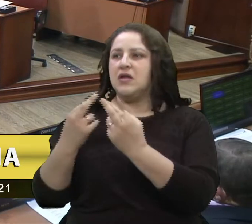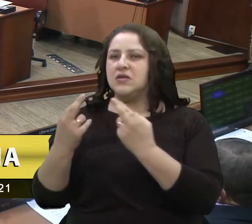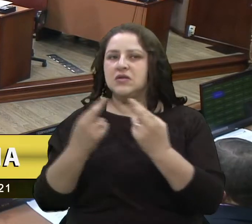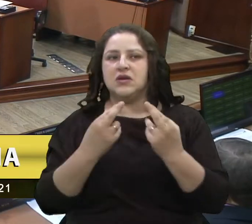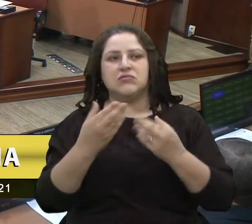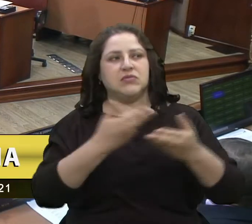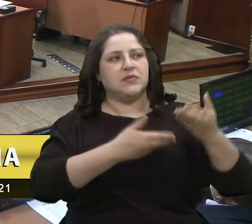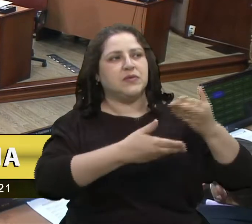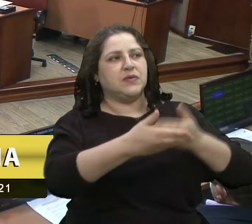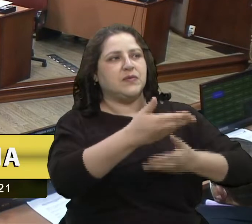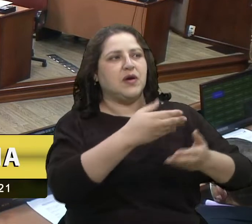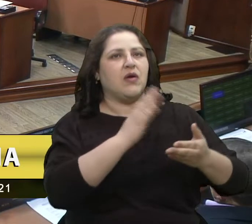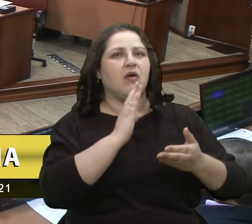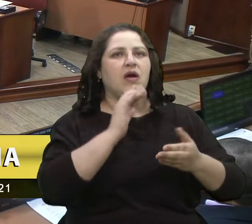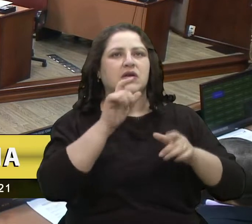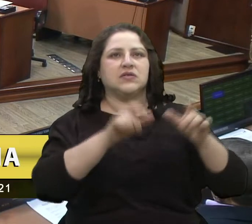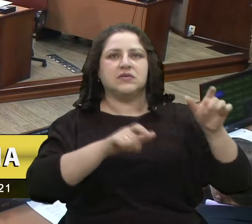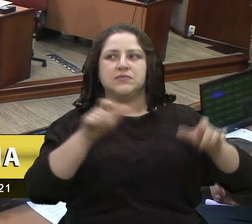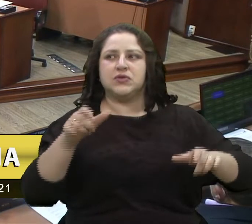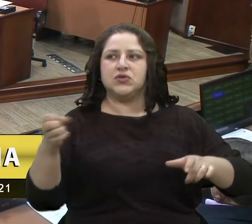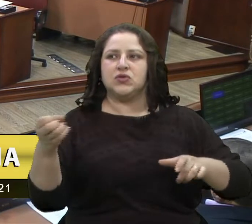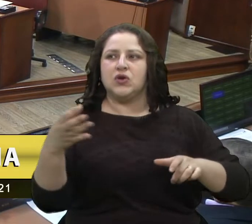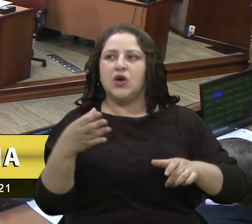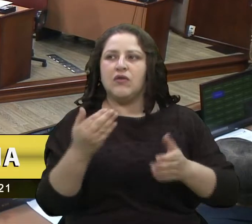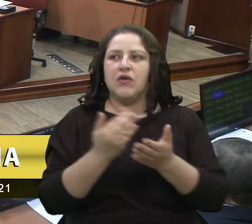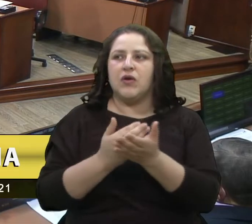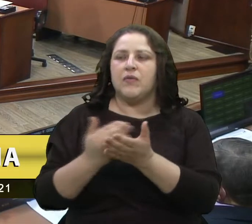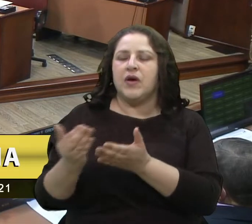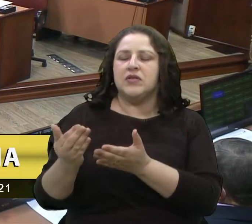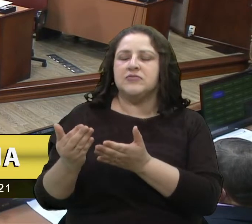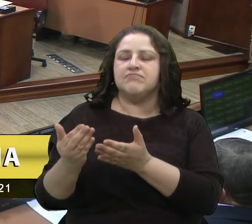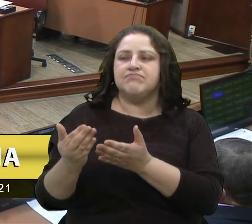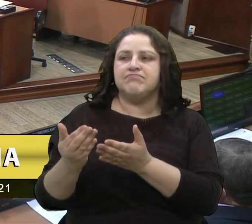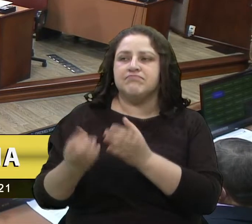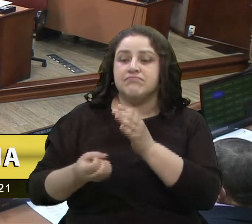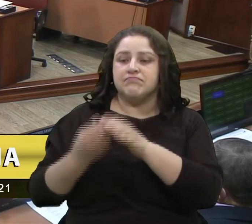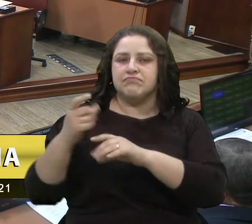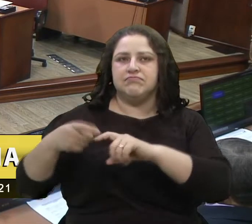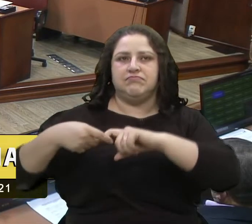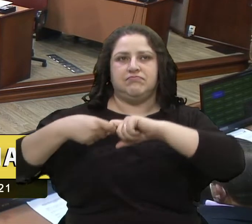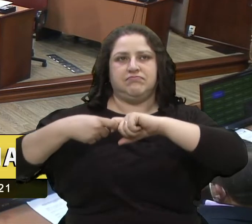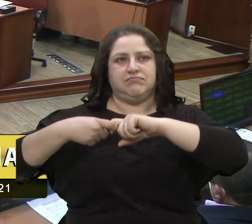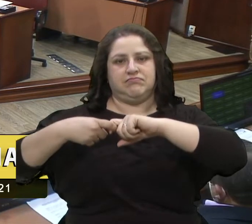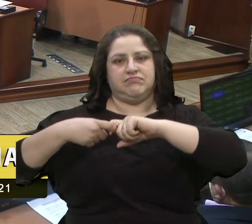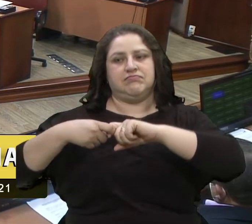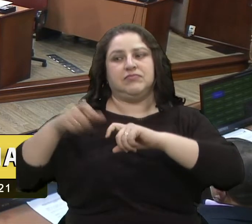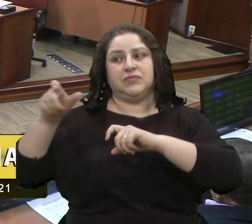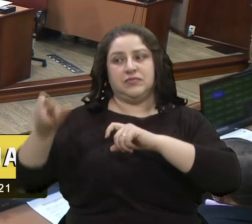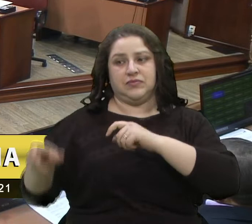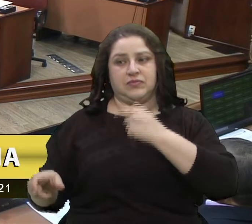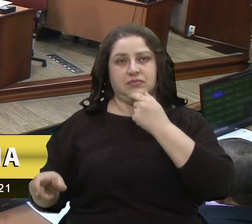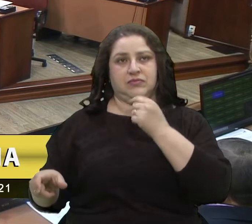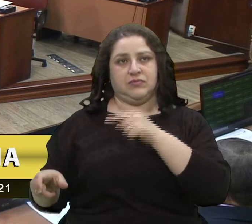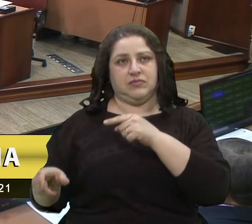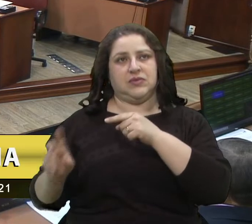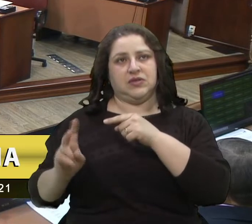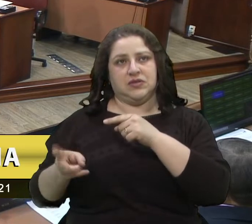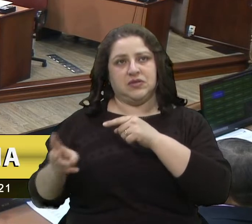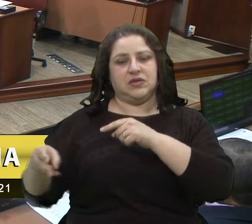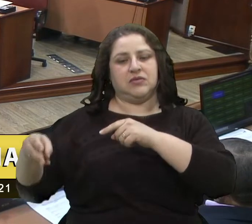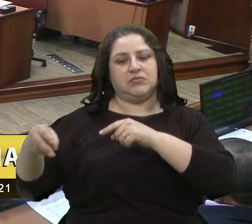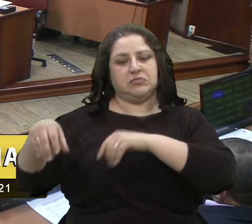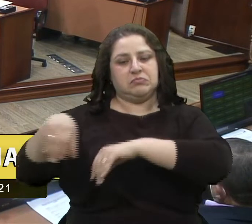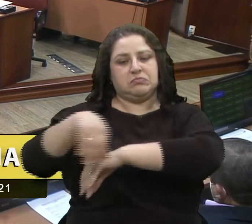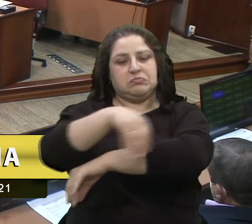novas, e acaba criando amizades, né? E o Norberto era uma pessoa que a gente se encontrava muito nos corredores, e